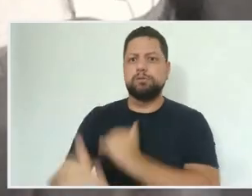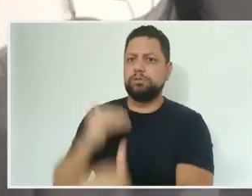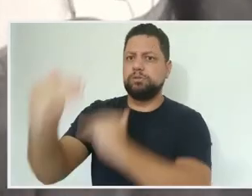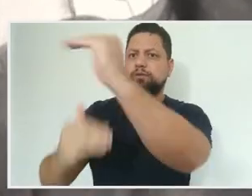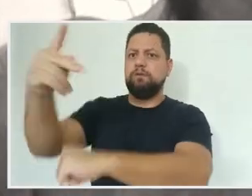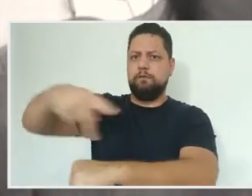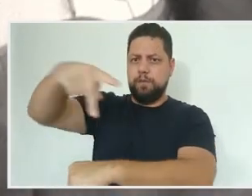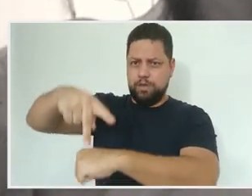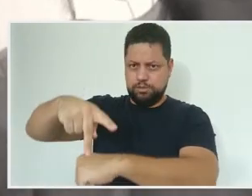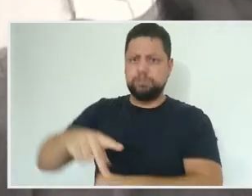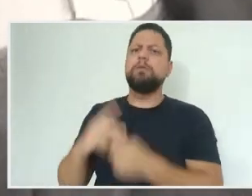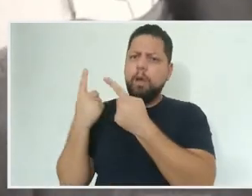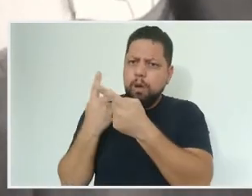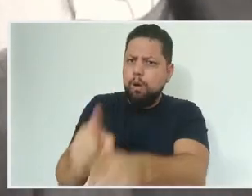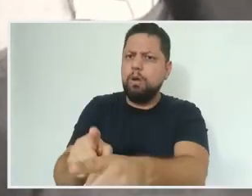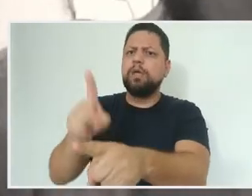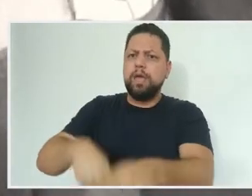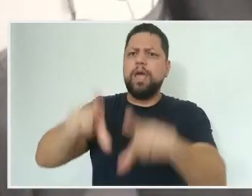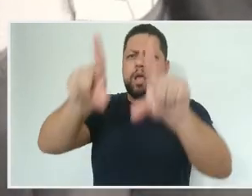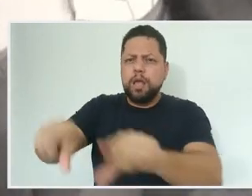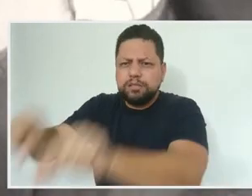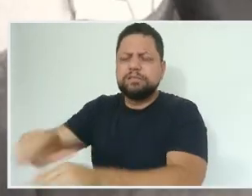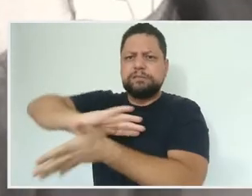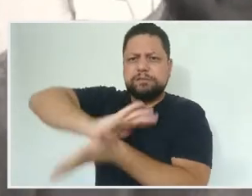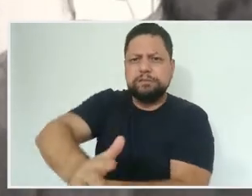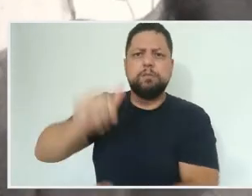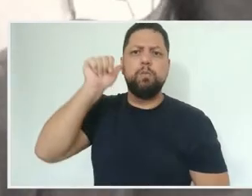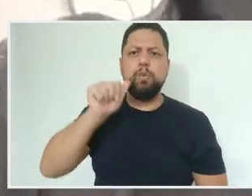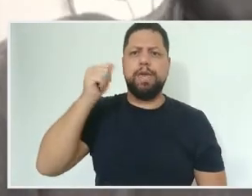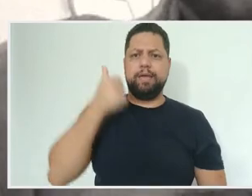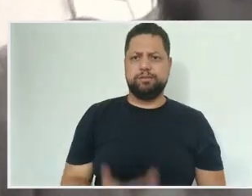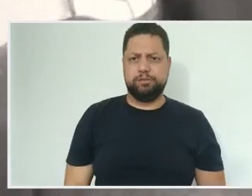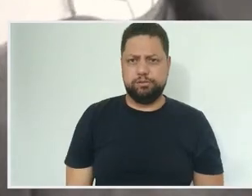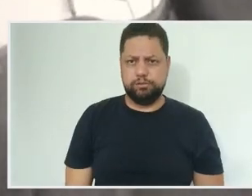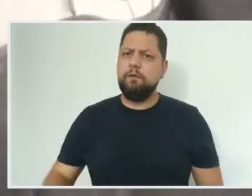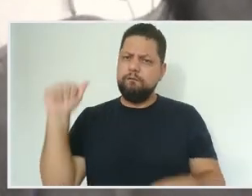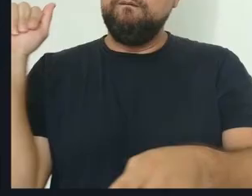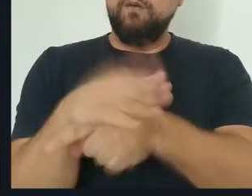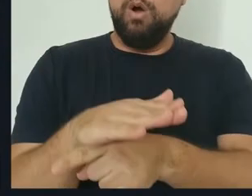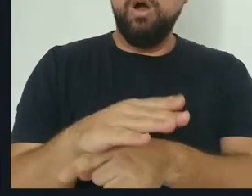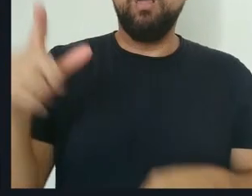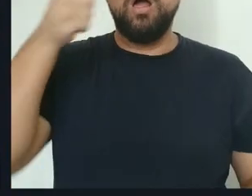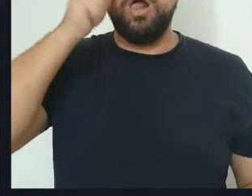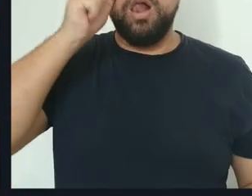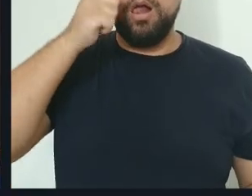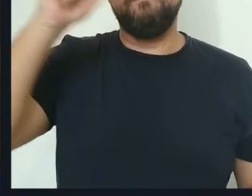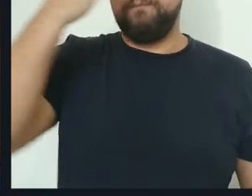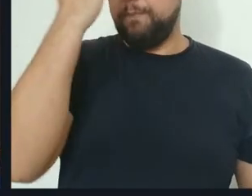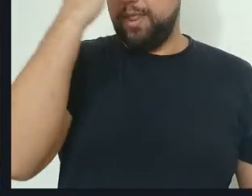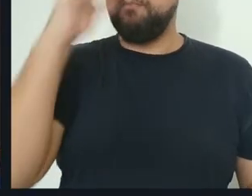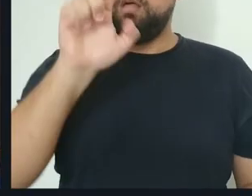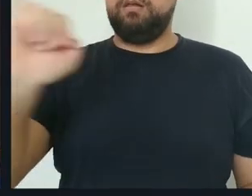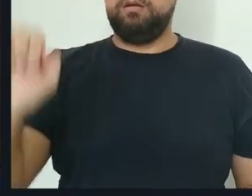Por isso, essas legislações estão na contramão da promoção dos direitos humanos e do combate às desigualdades. A estrutura das escolas